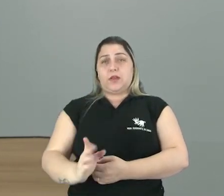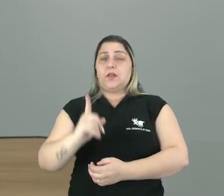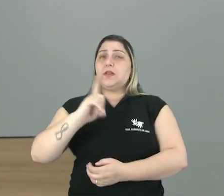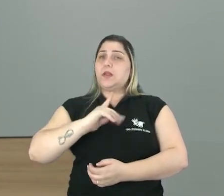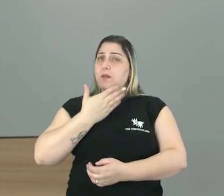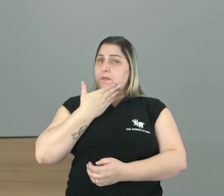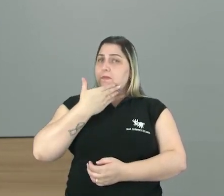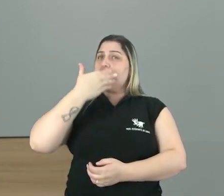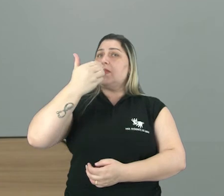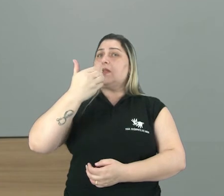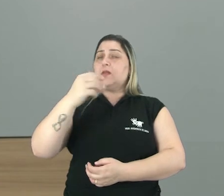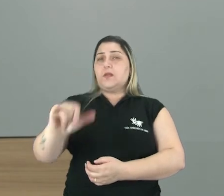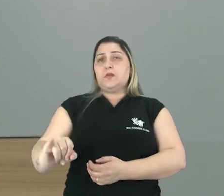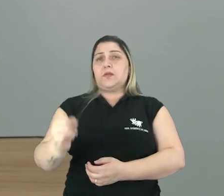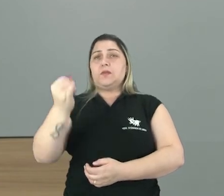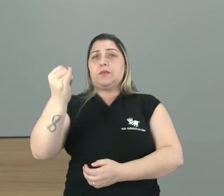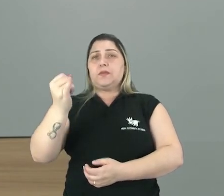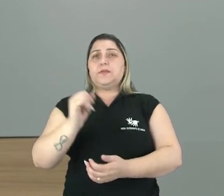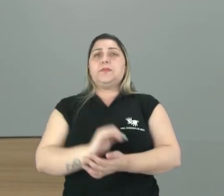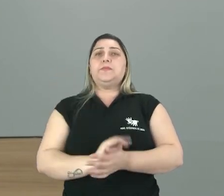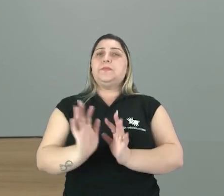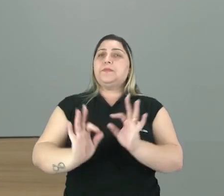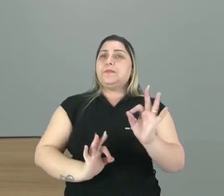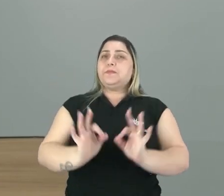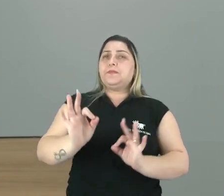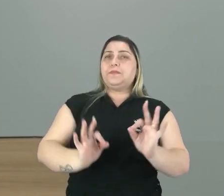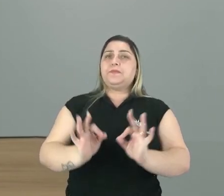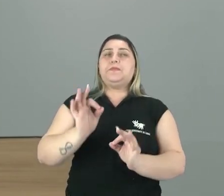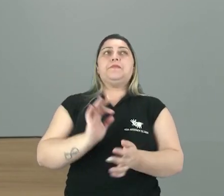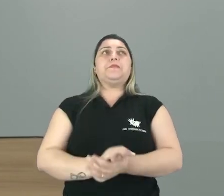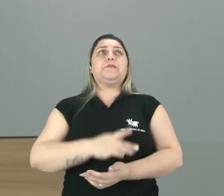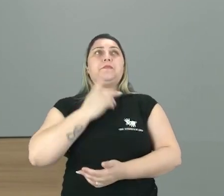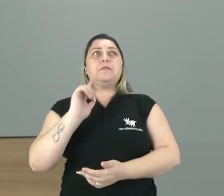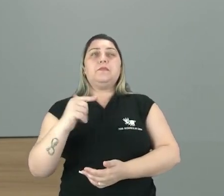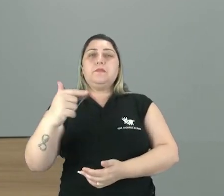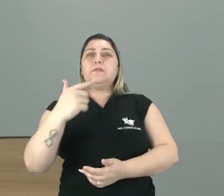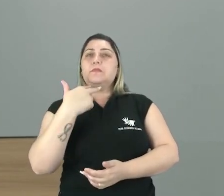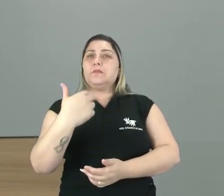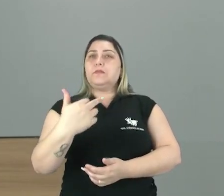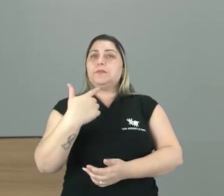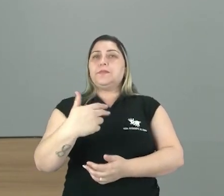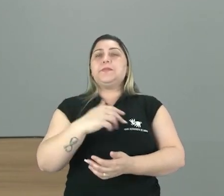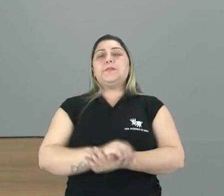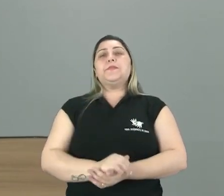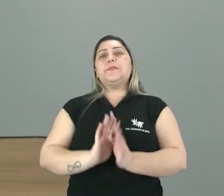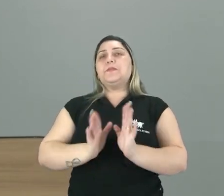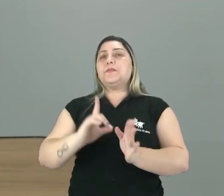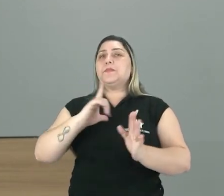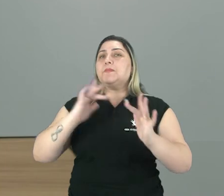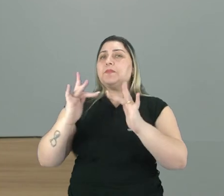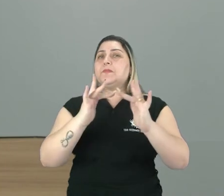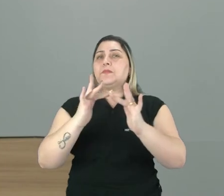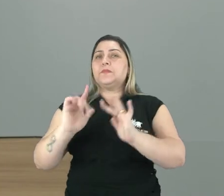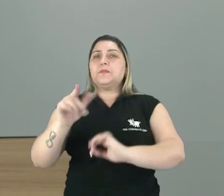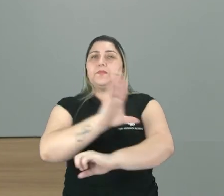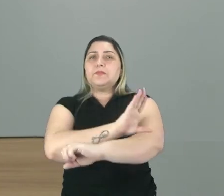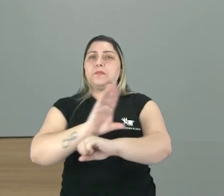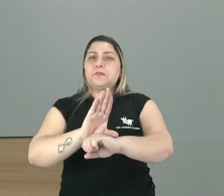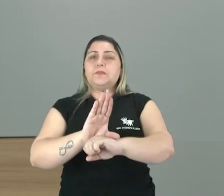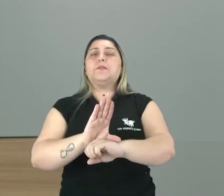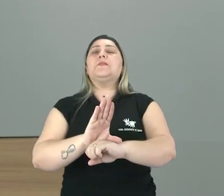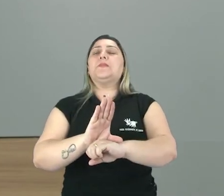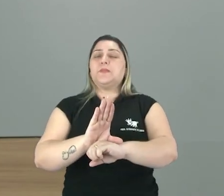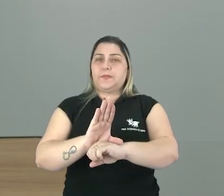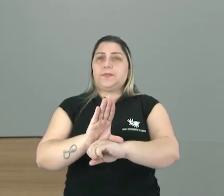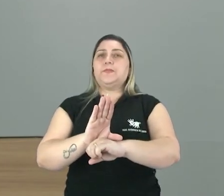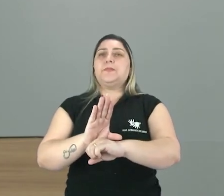oportunidades. Né. Porque a gente está melhor. Preparado. Porque a fala outras línguas. Tem. Já teve contato com outras culturas. E isso é levado